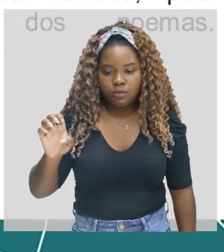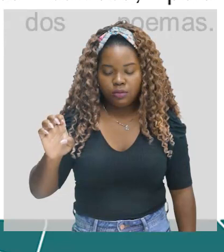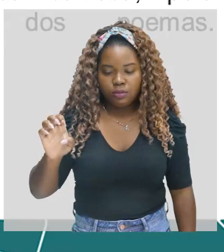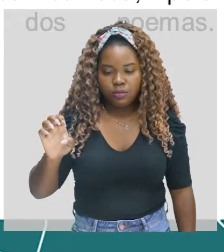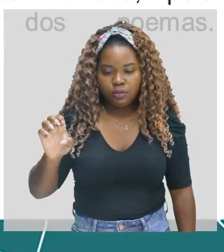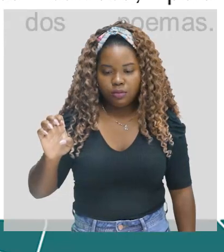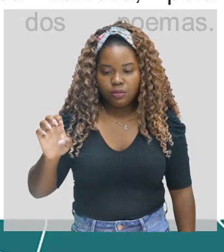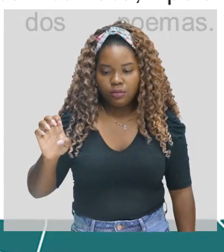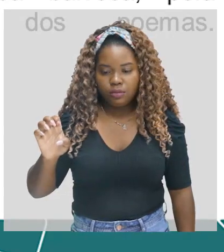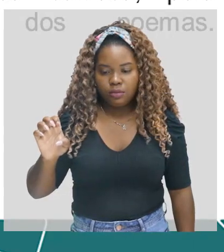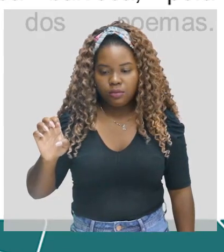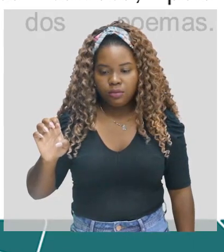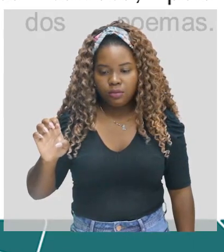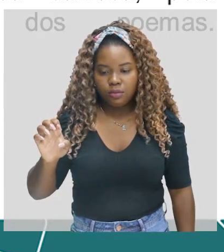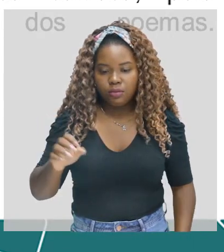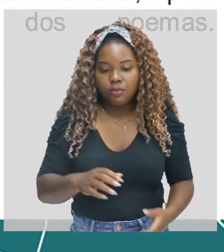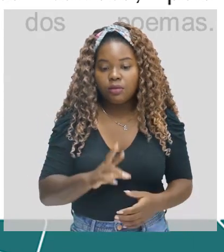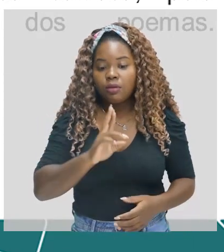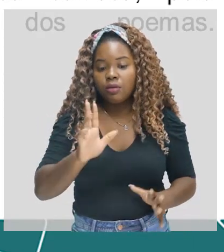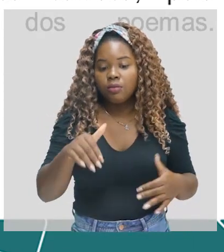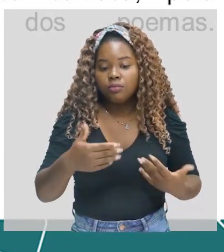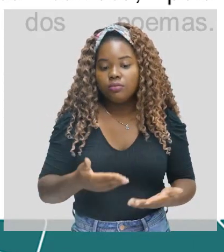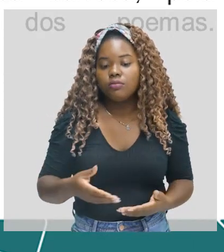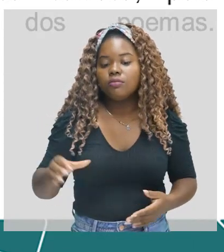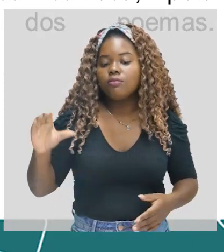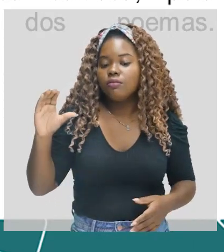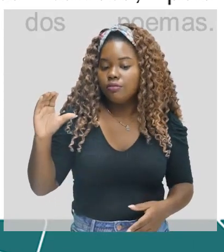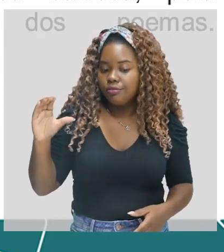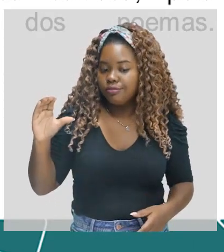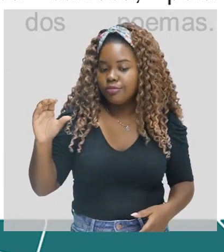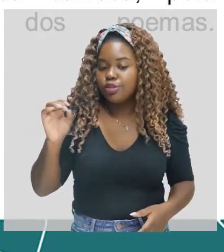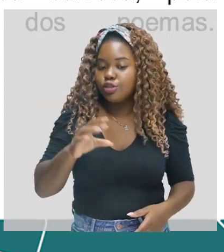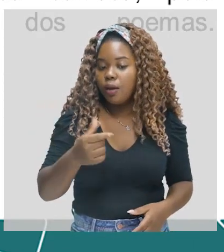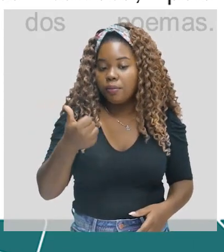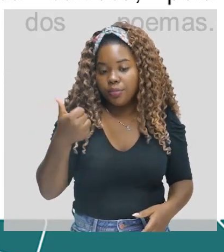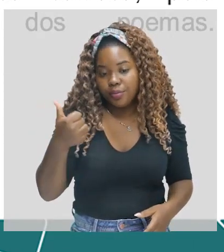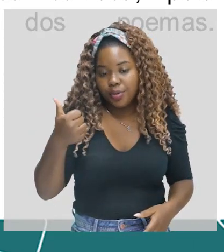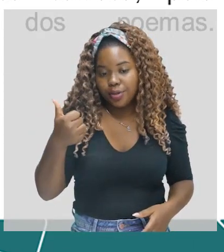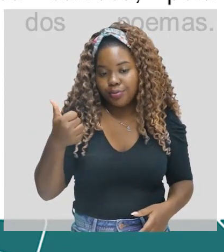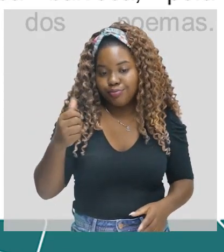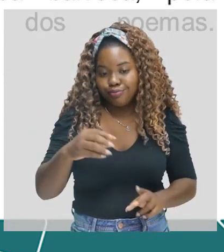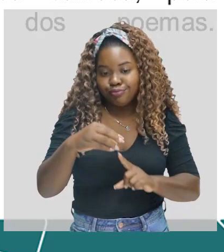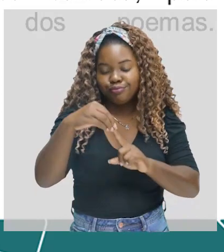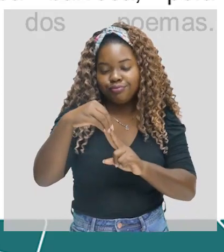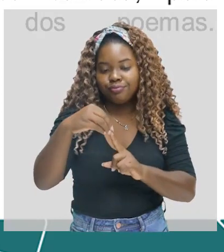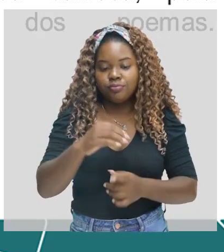2 e 3? Vou logo dar a resposta. Claro que é a primeira, a única.